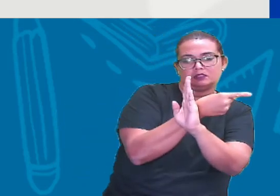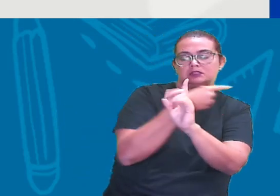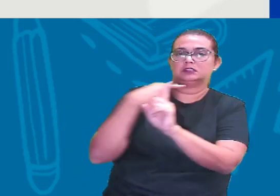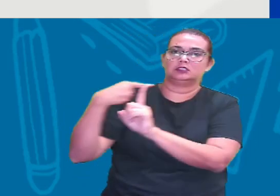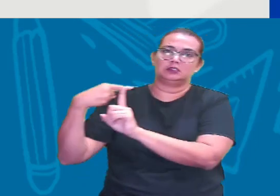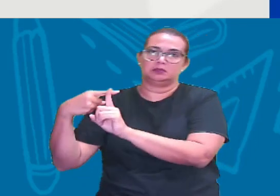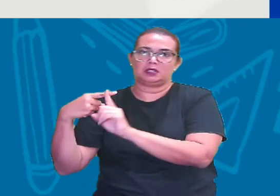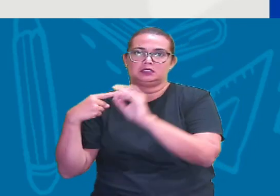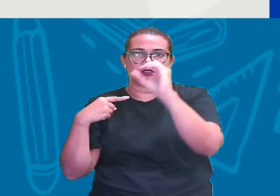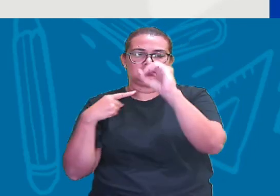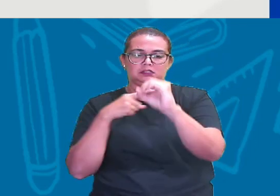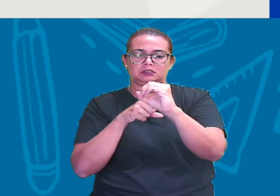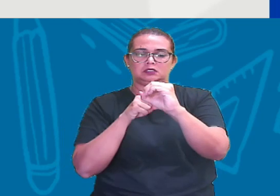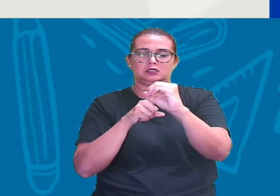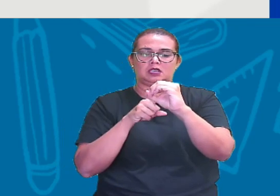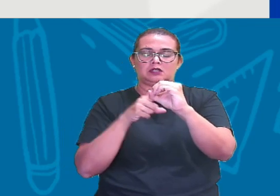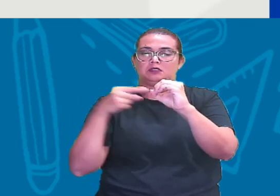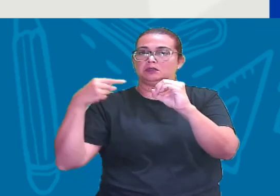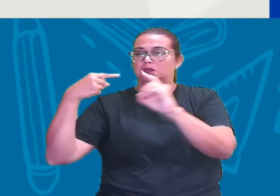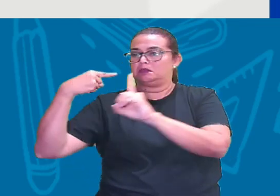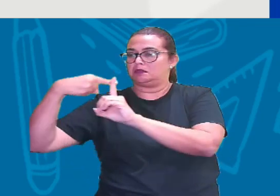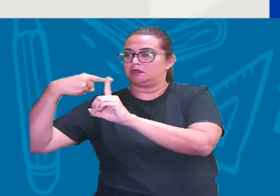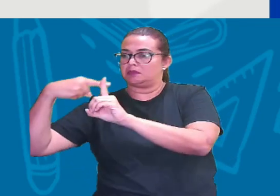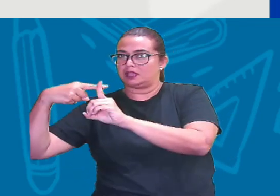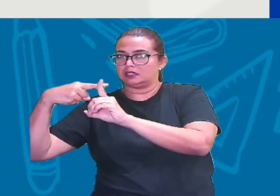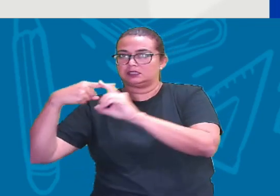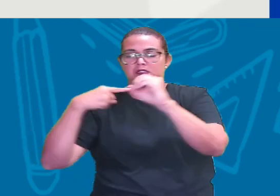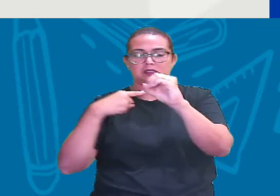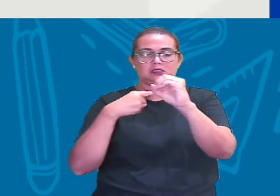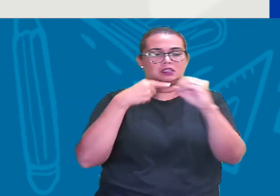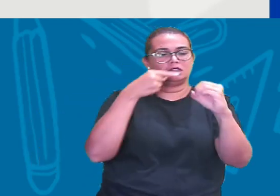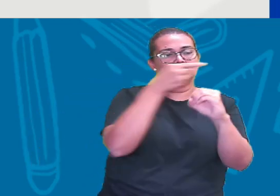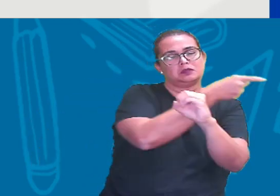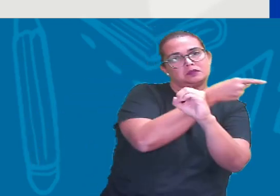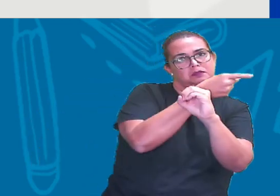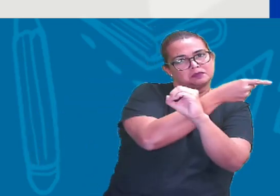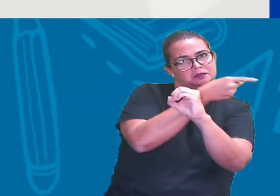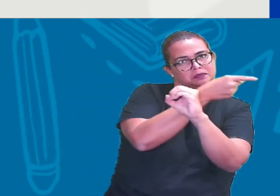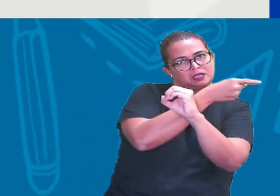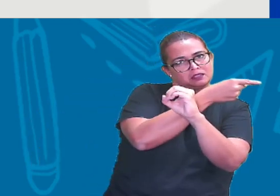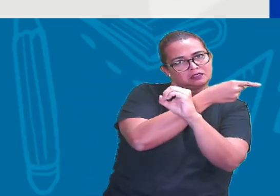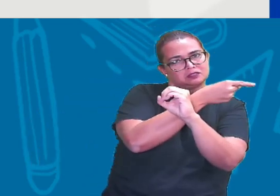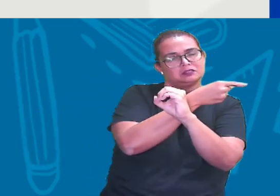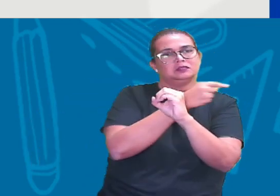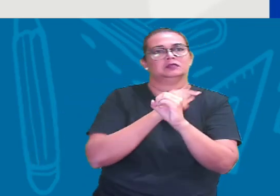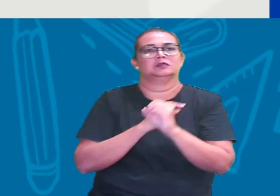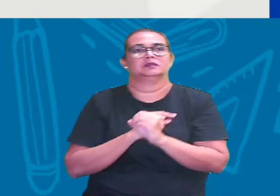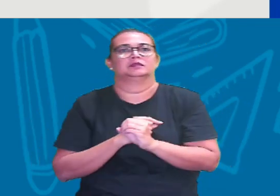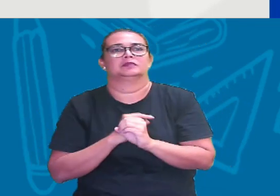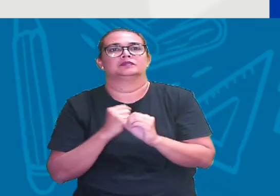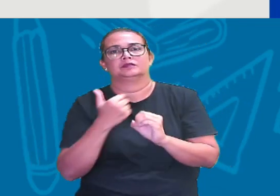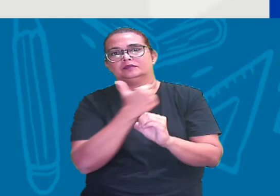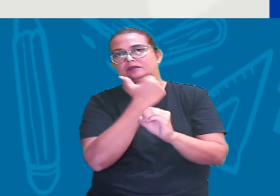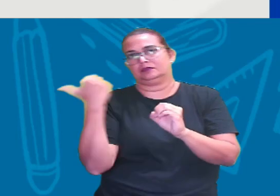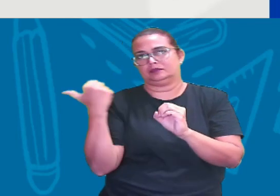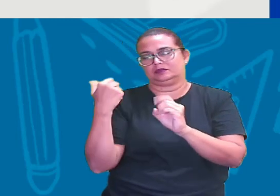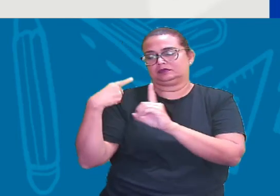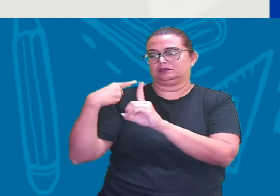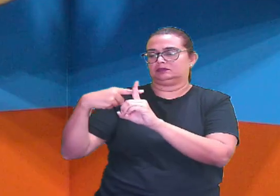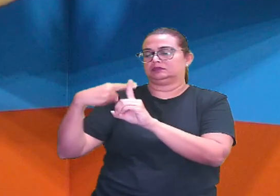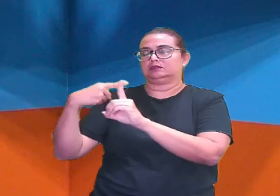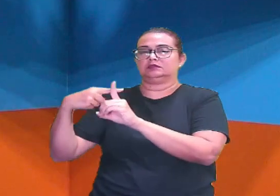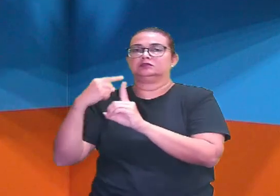quem fica no meio é o 0 Tá certo? Olha aqui, ó 0 Então, ó Direita Números